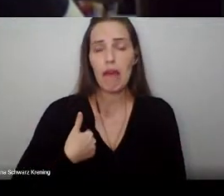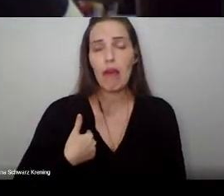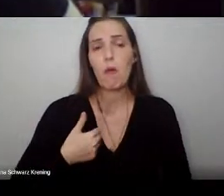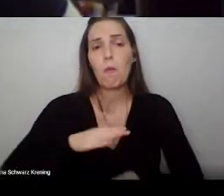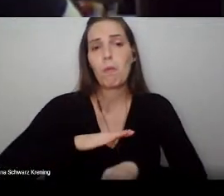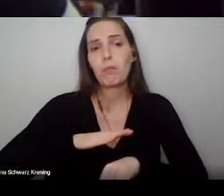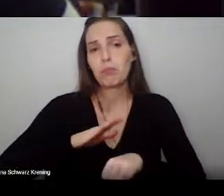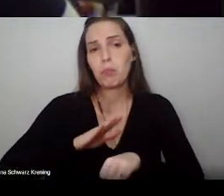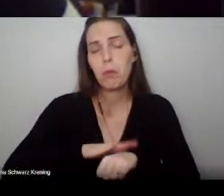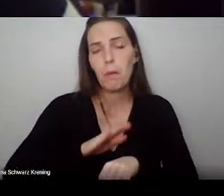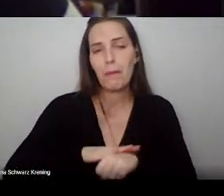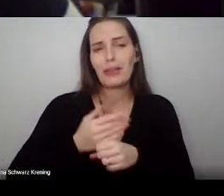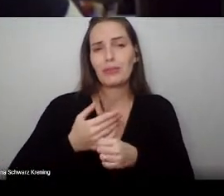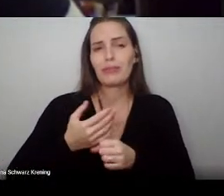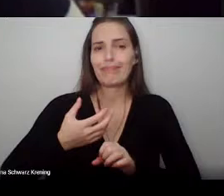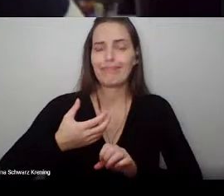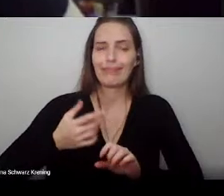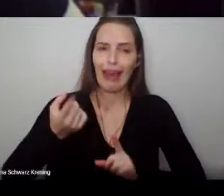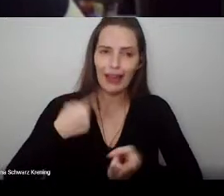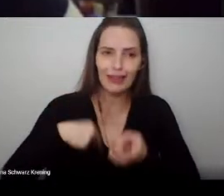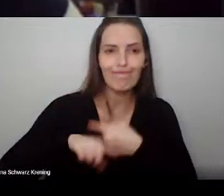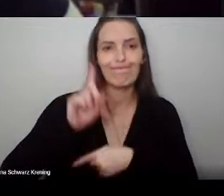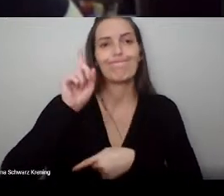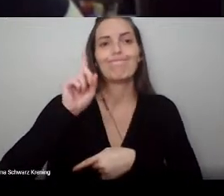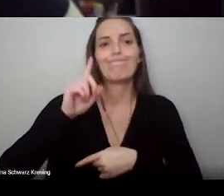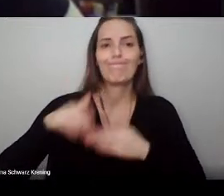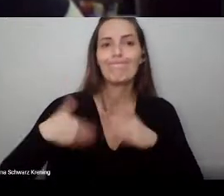certeza de que estou cumprindo minha vocação.